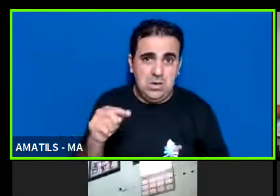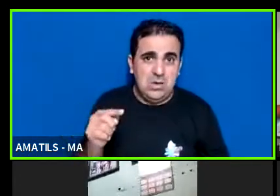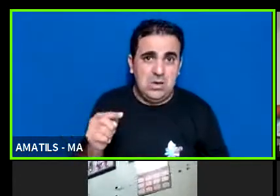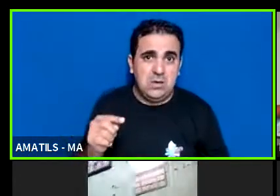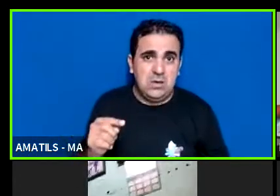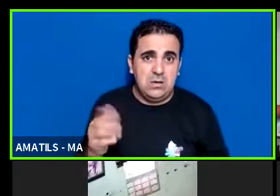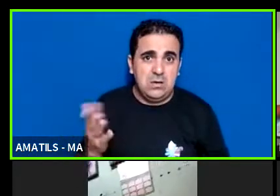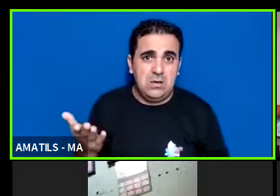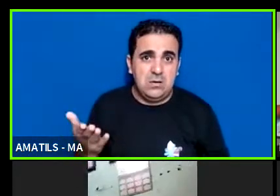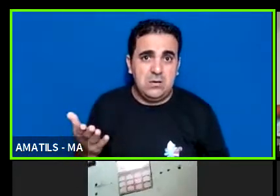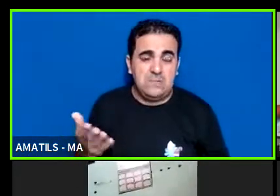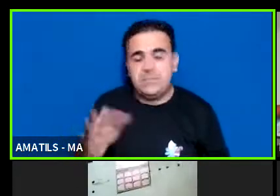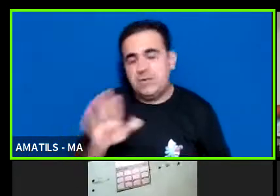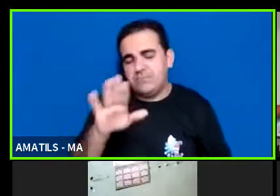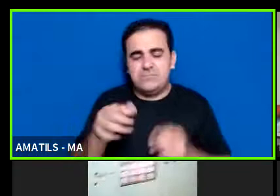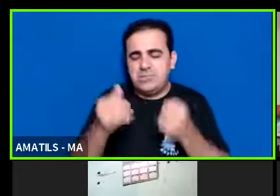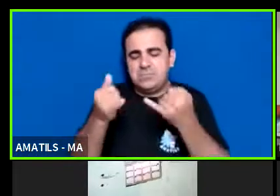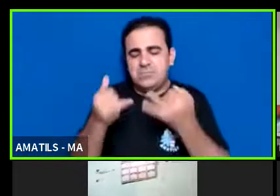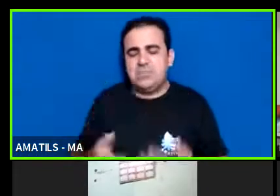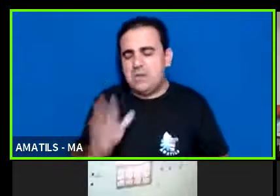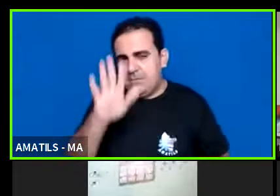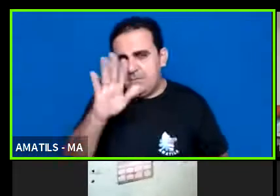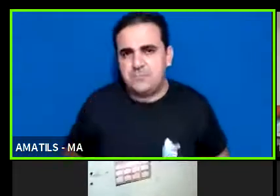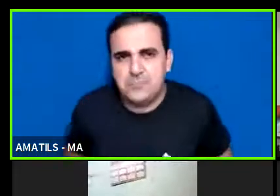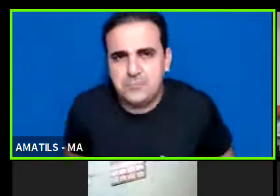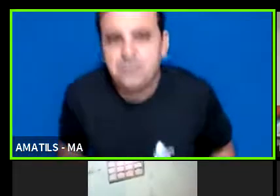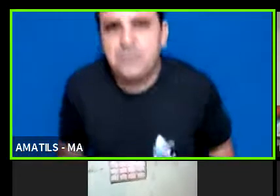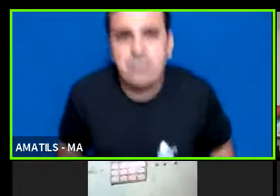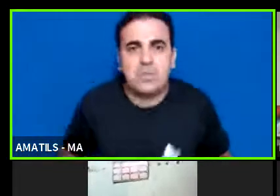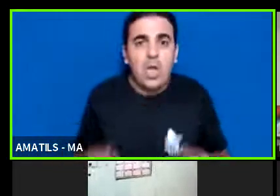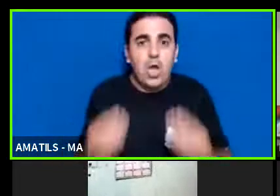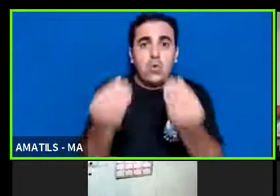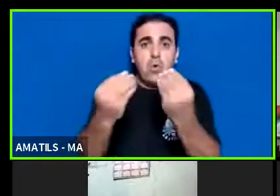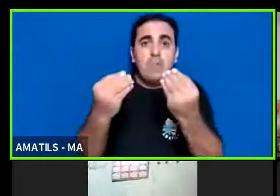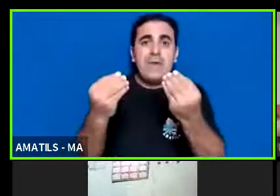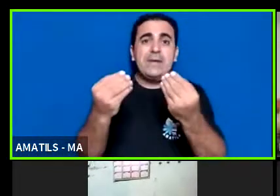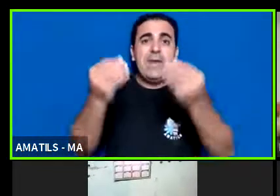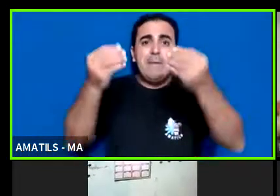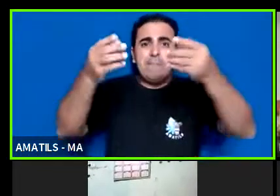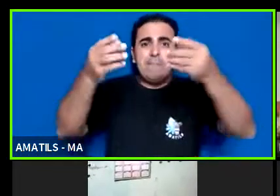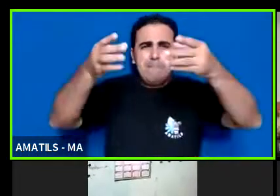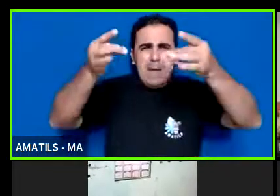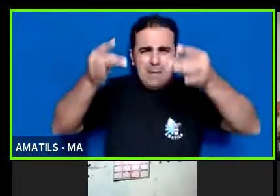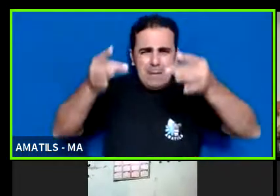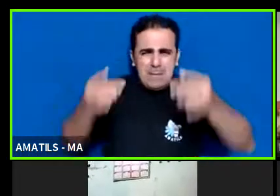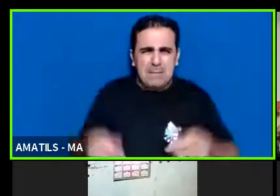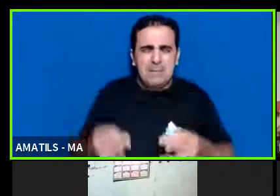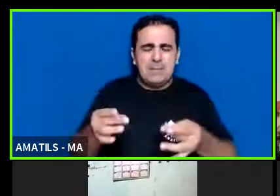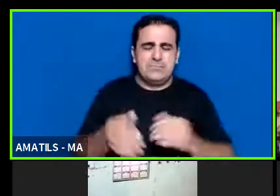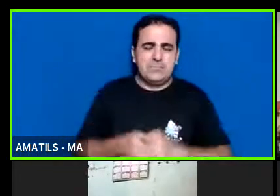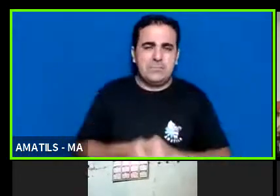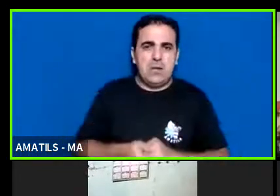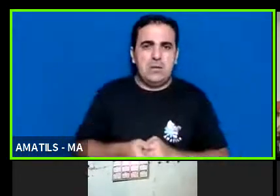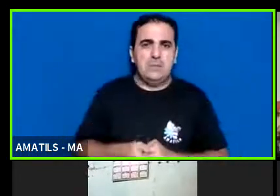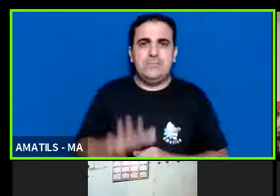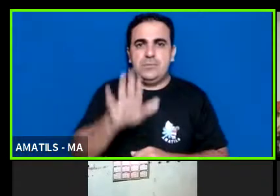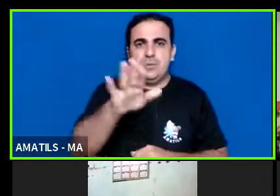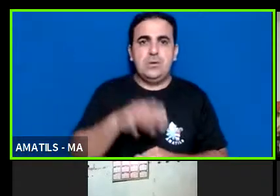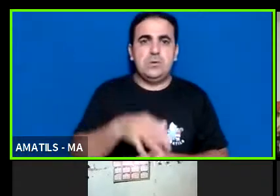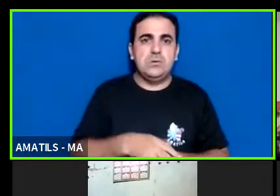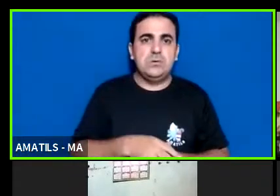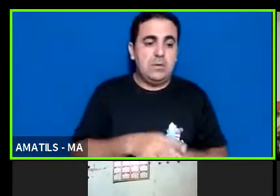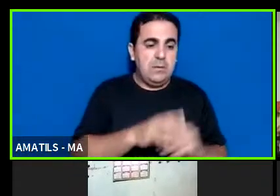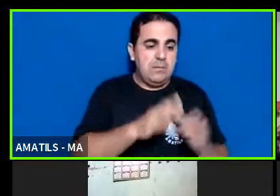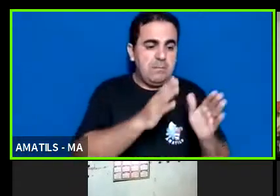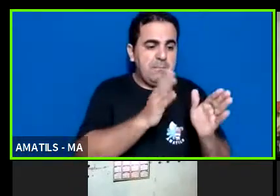Vamos lá como é que funciona a estrutura administrativa todos os estados quando vai chegando essa época do ano que nós estamos eles